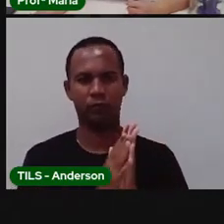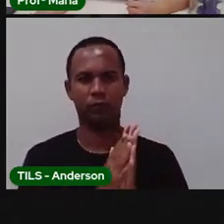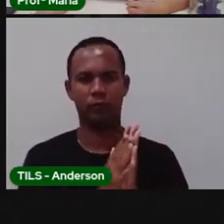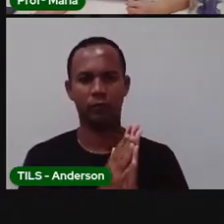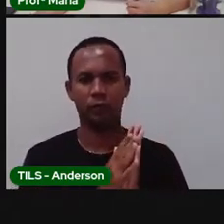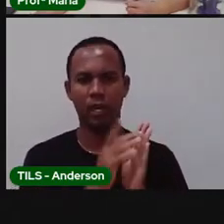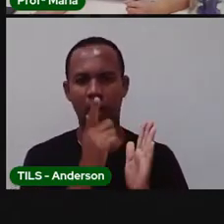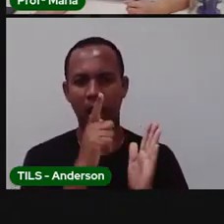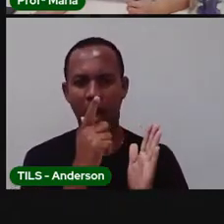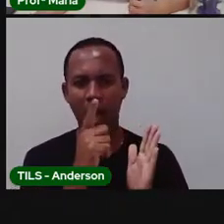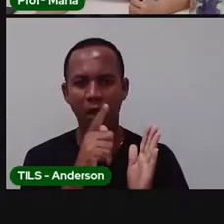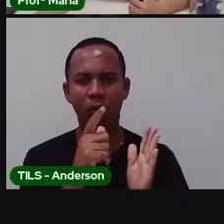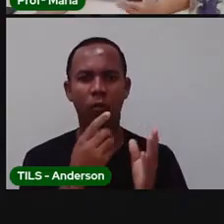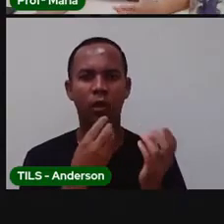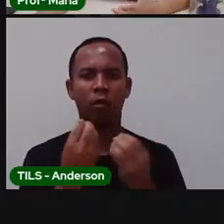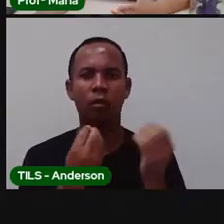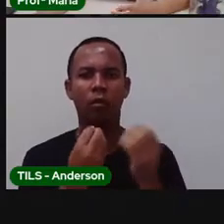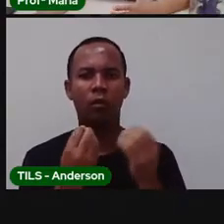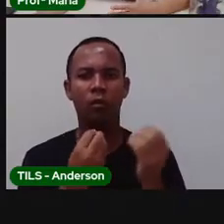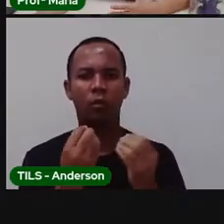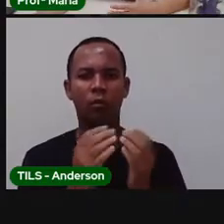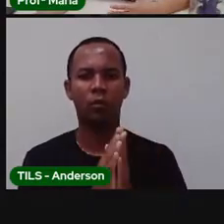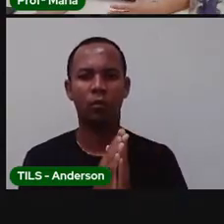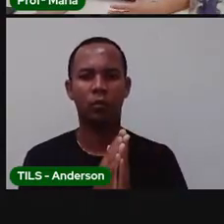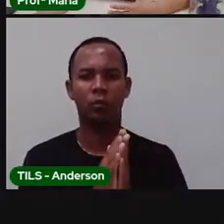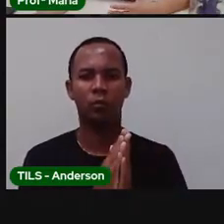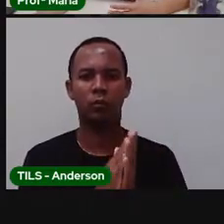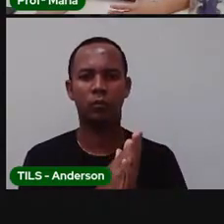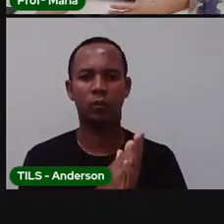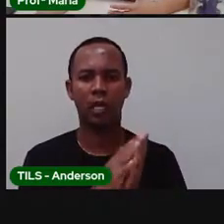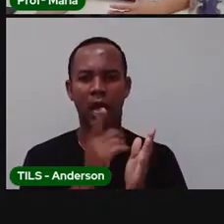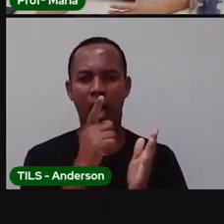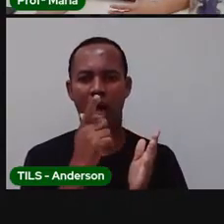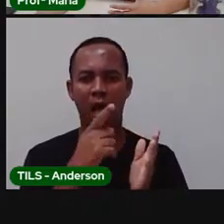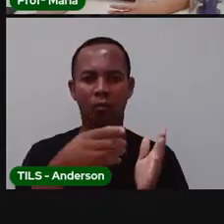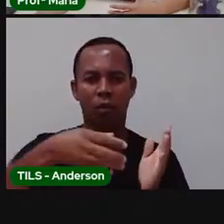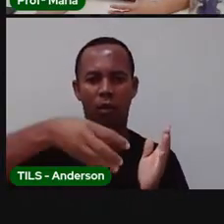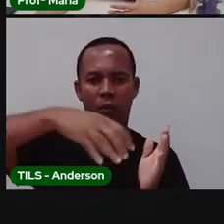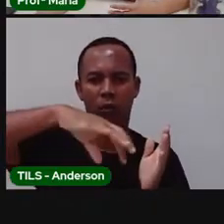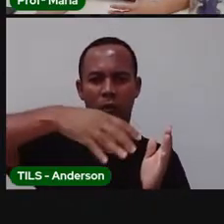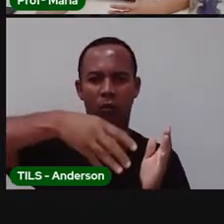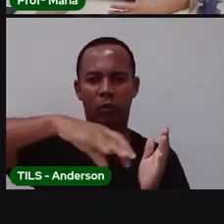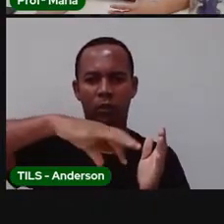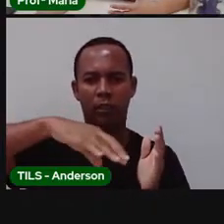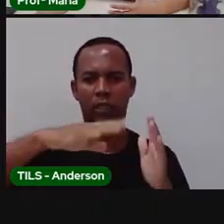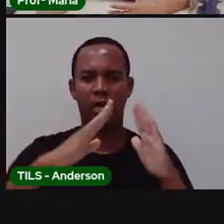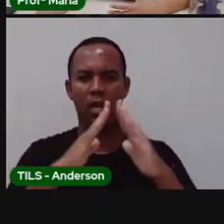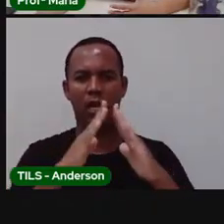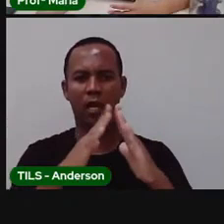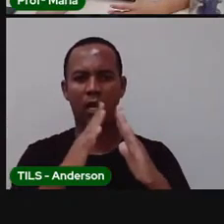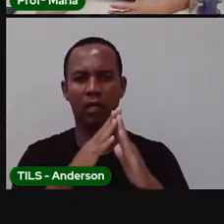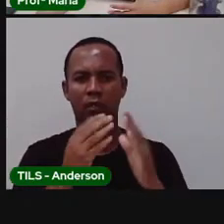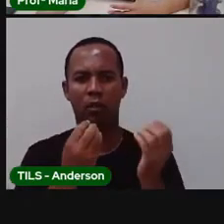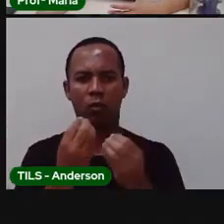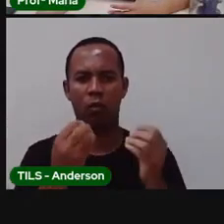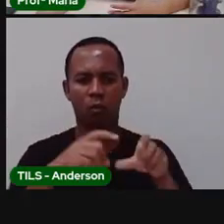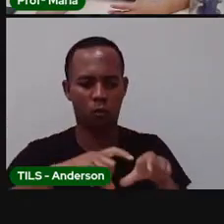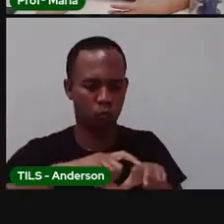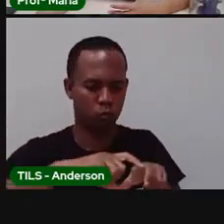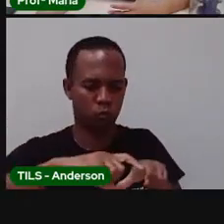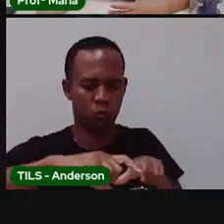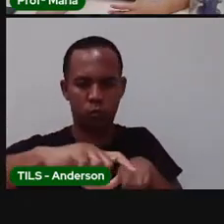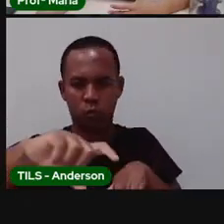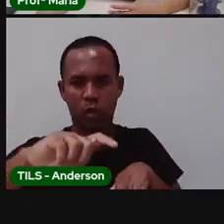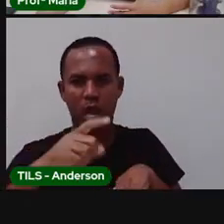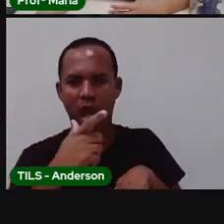água e esgoto a água ela chega às torneiras das casas por meio de uma rede de canos que